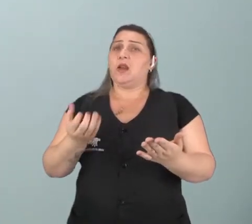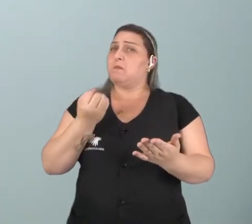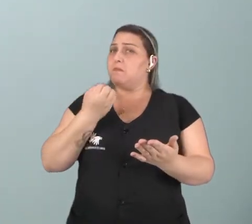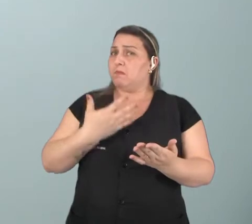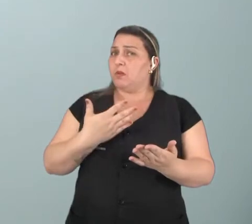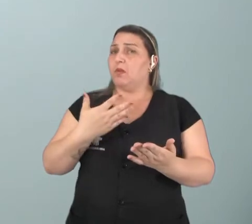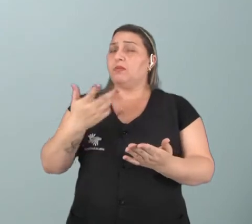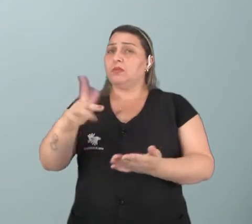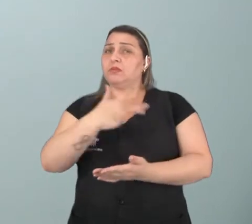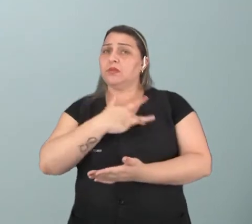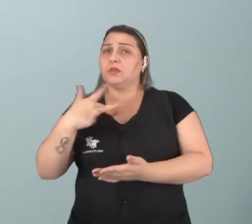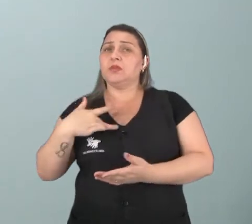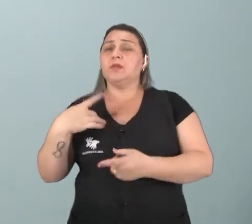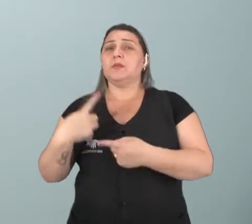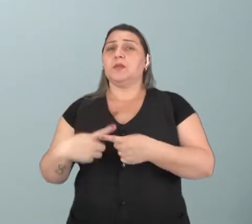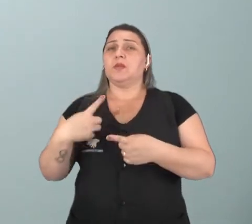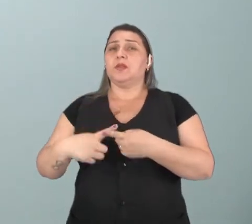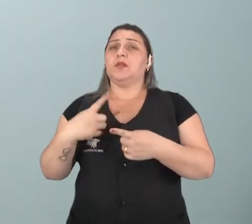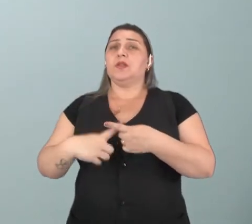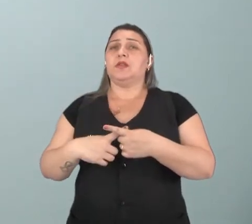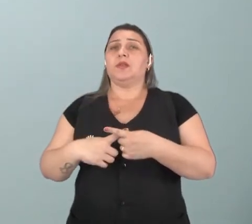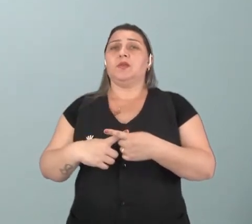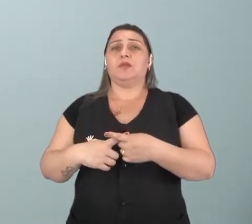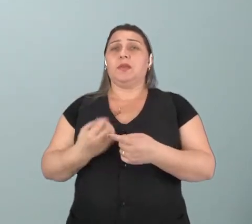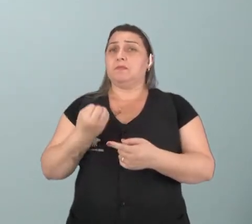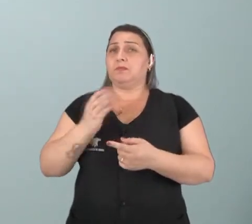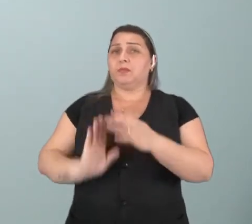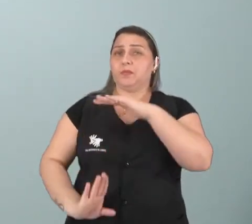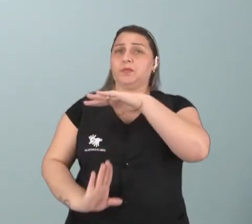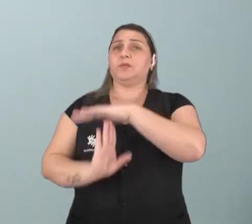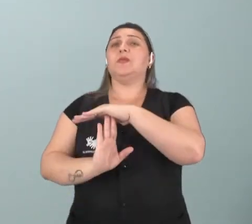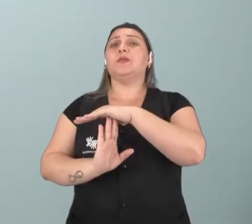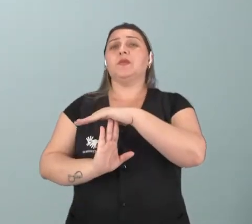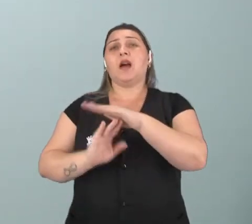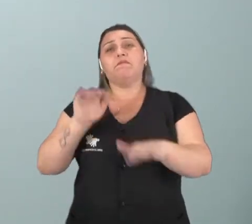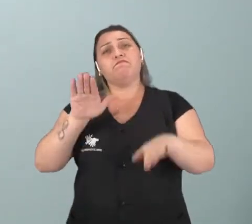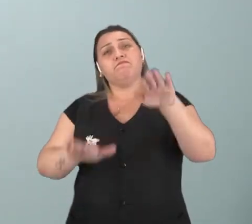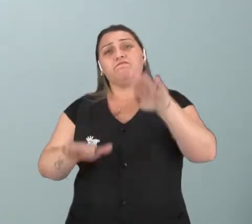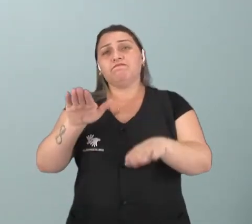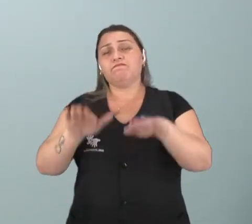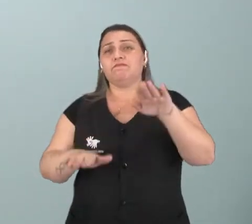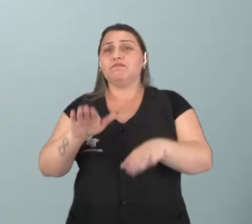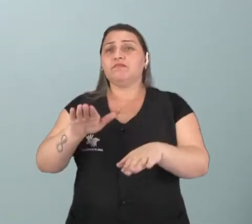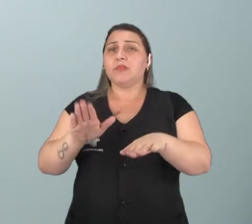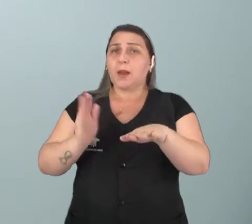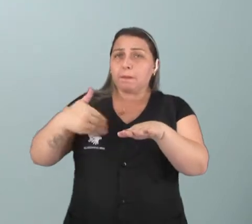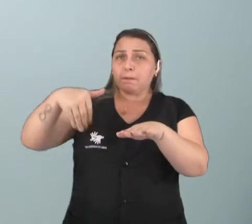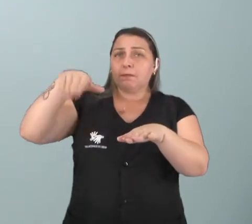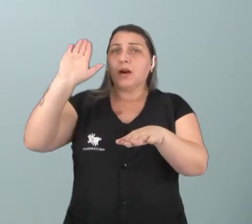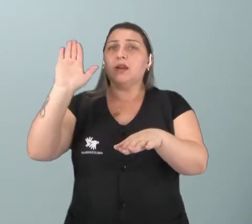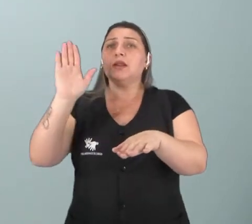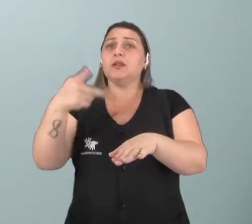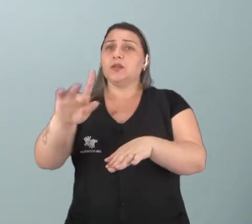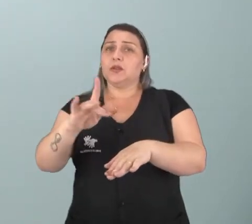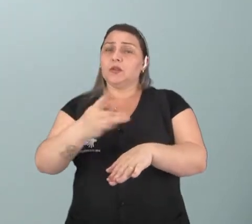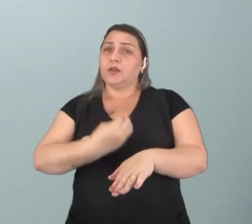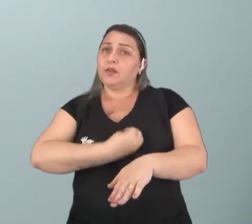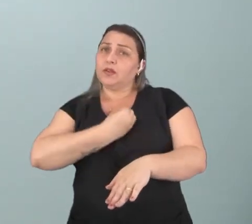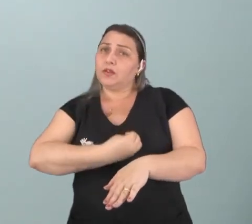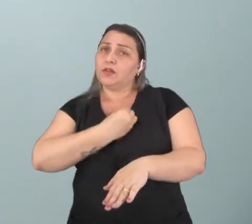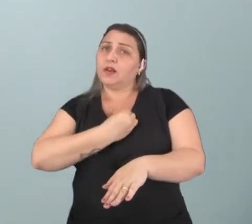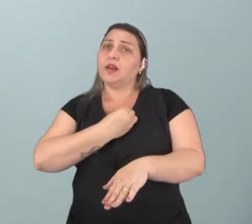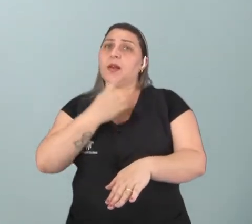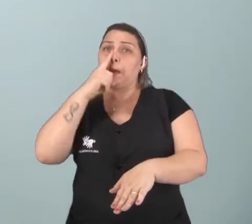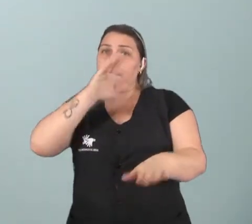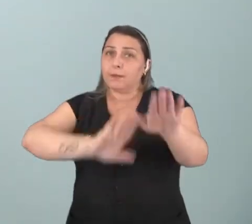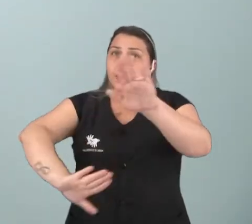eficaz porque o nível de intensidade não está tão alto. Ou, às vezes, está muito elevado e está colocando a sua vida em